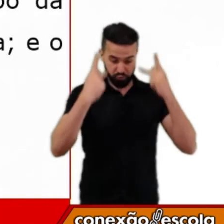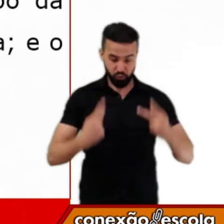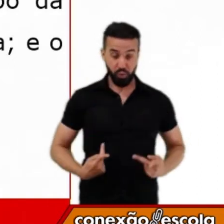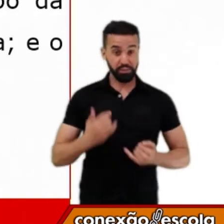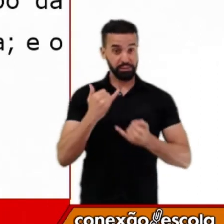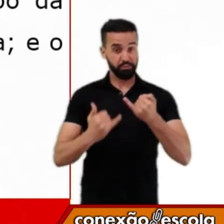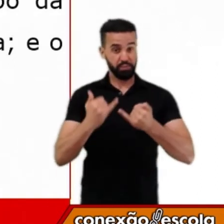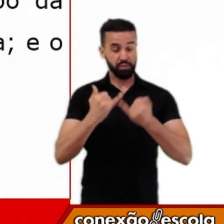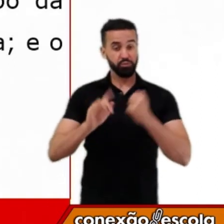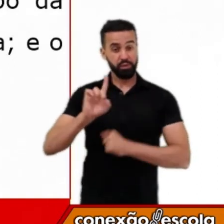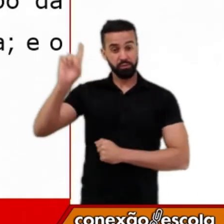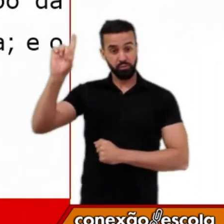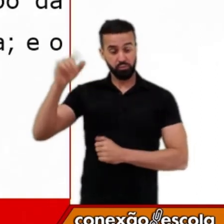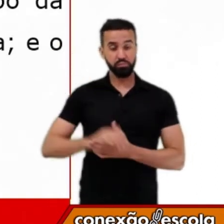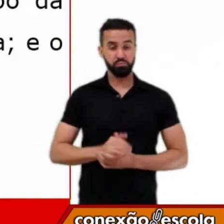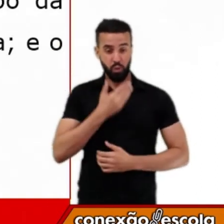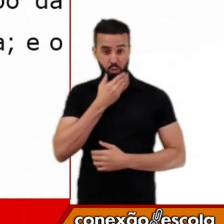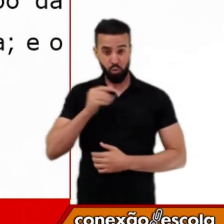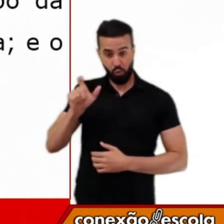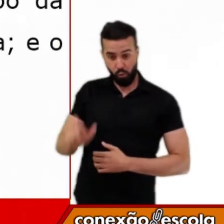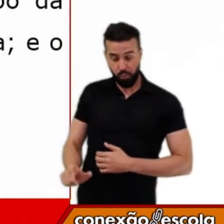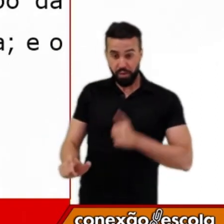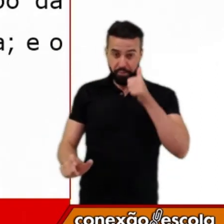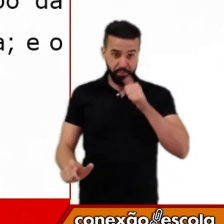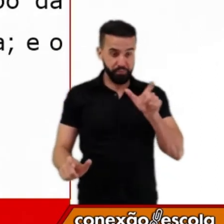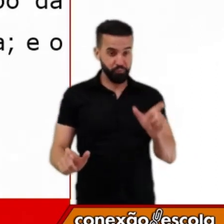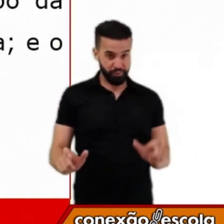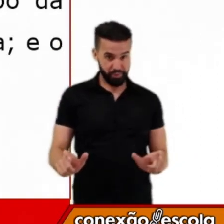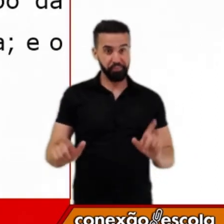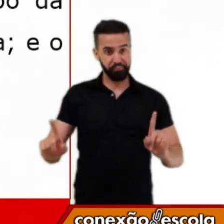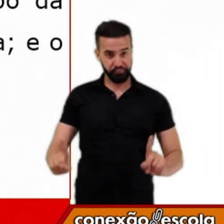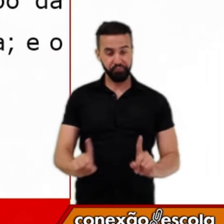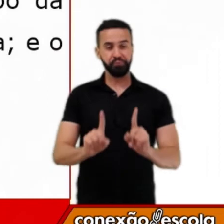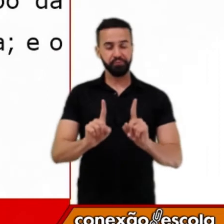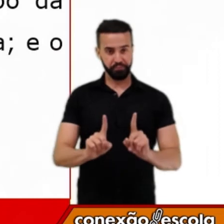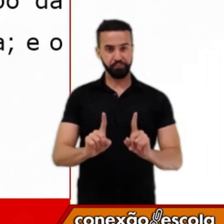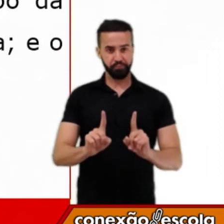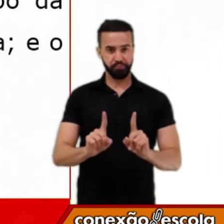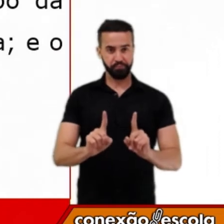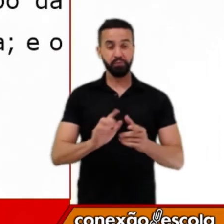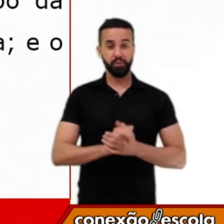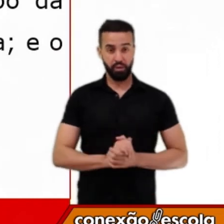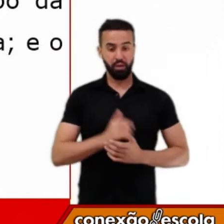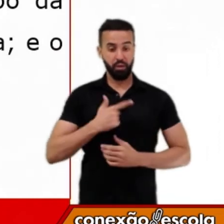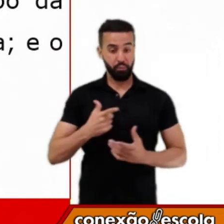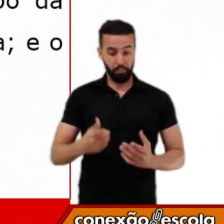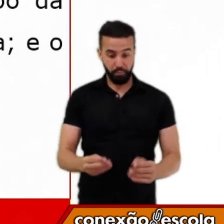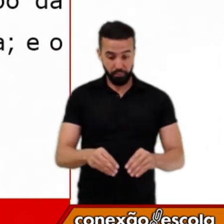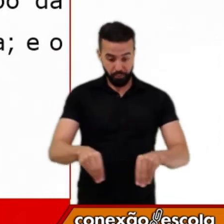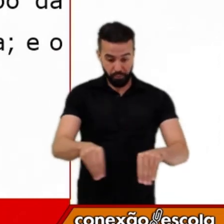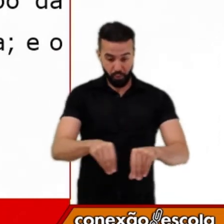de Deus o criou, homem e mulher os criou. E formou o Senhor Deus o homem do pó da terra,